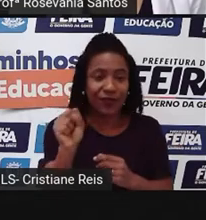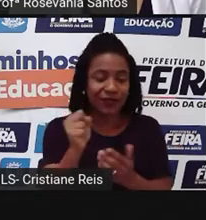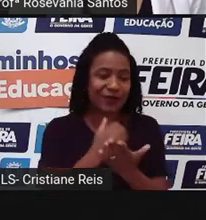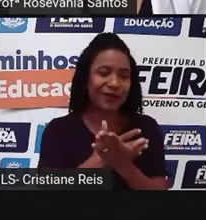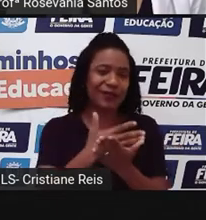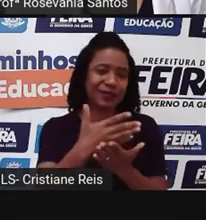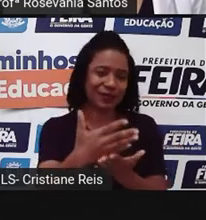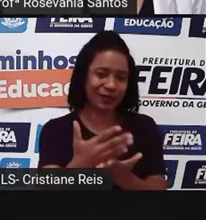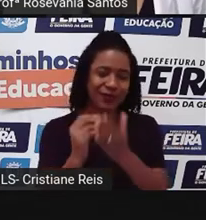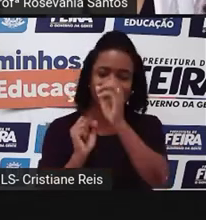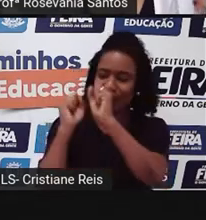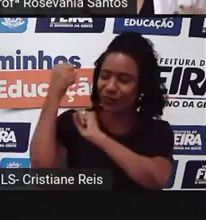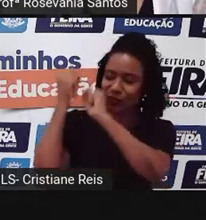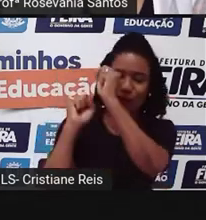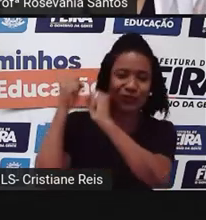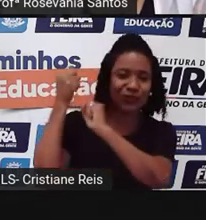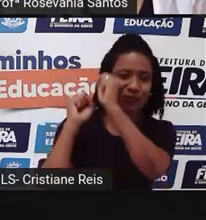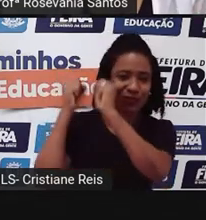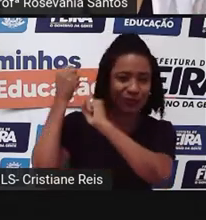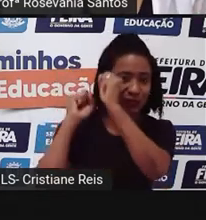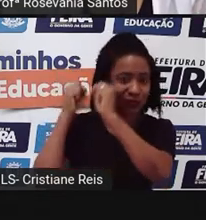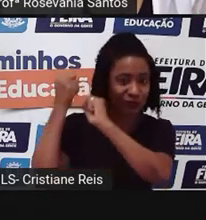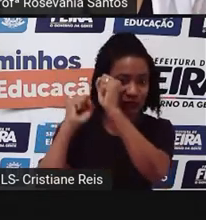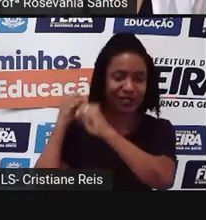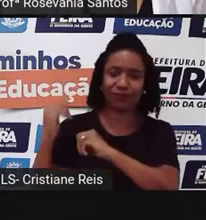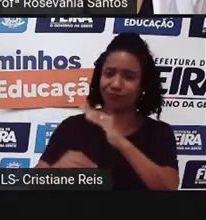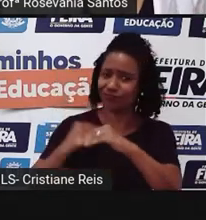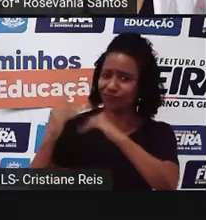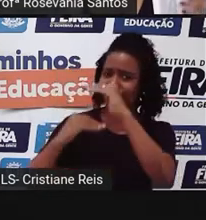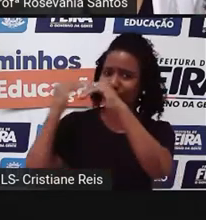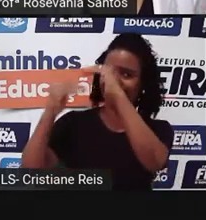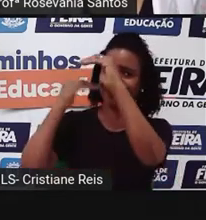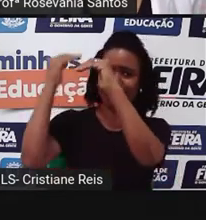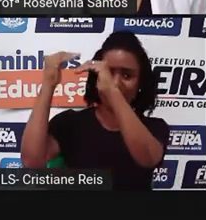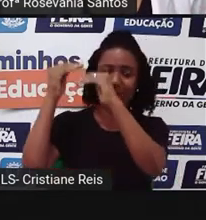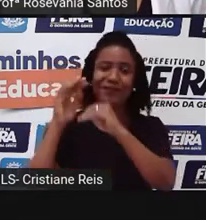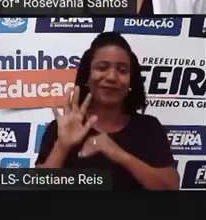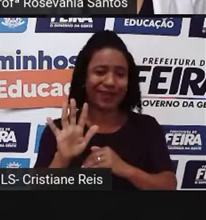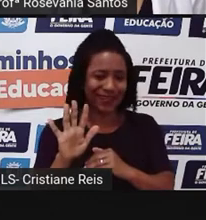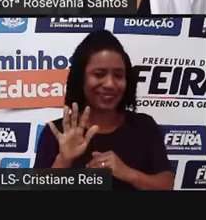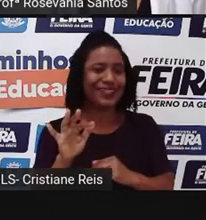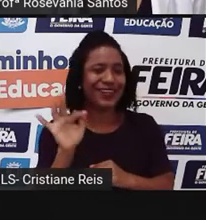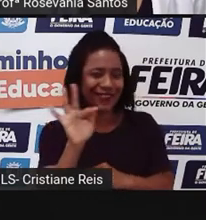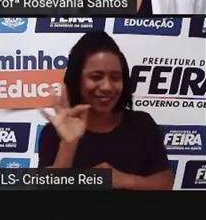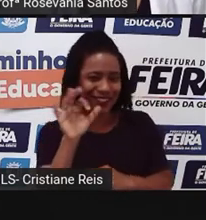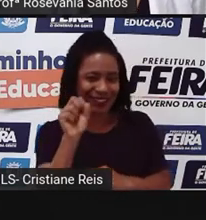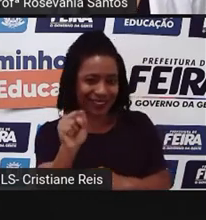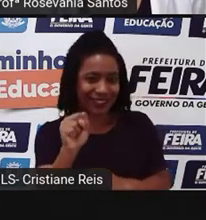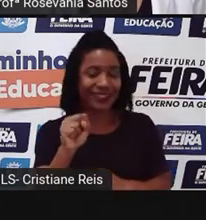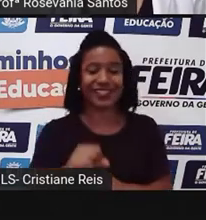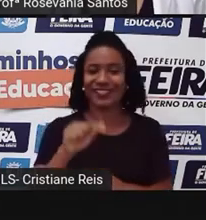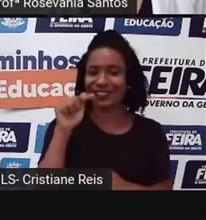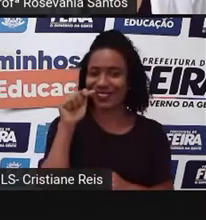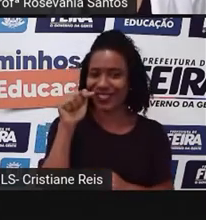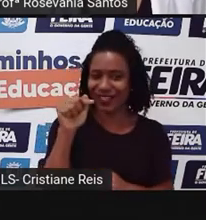industrialização. Mas a gente não deixa de ter o nosso espaço rural. Nossos sete distritos tem essa característica da